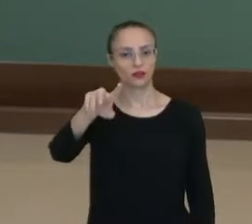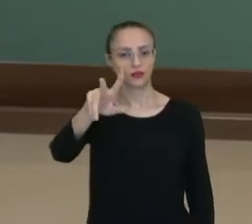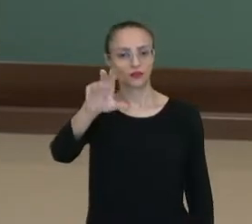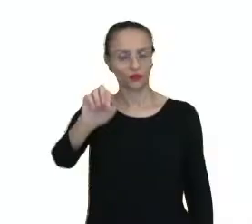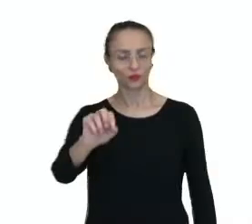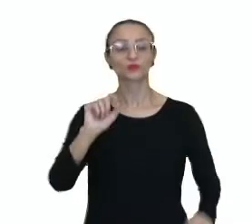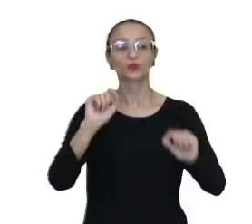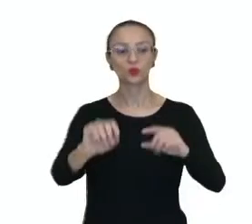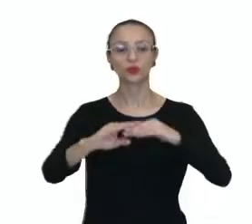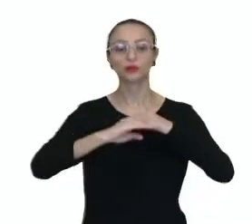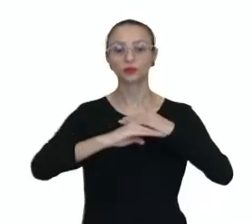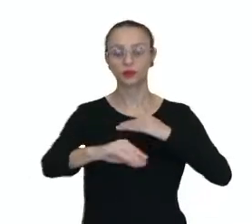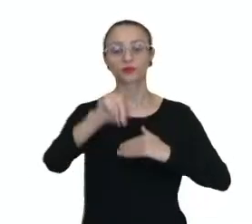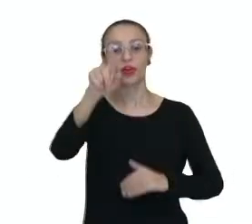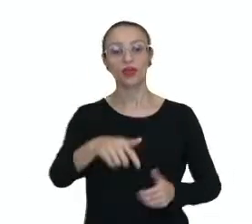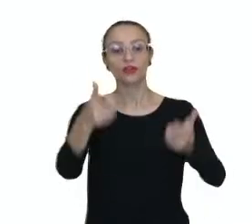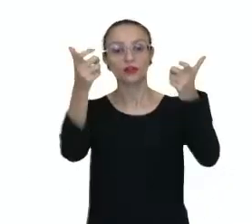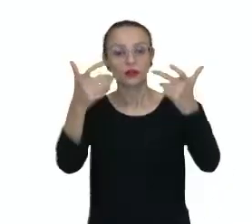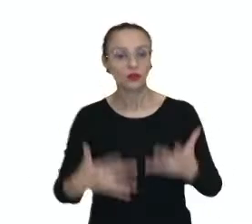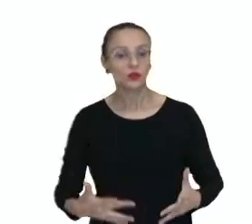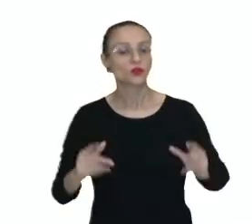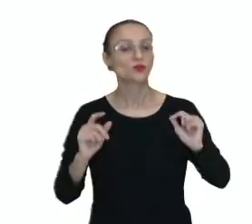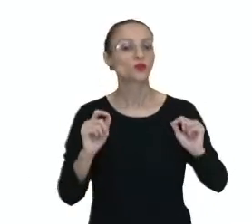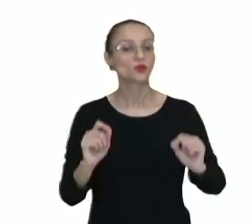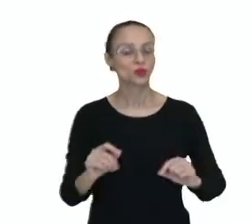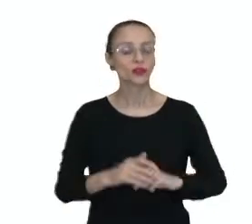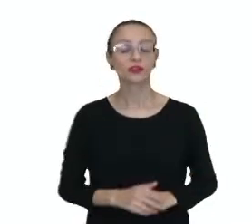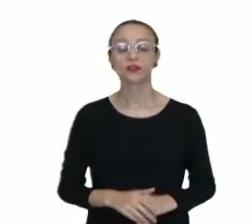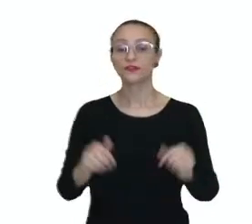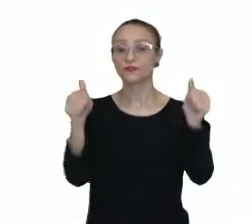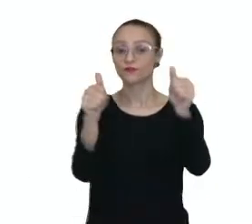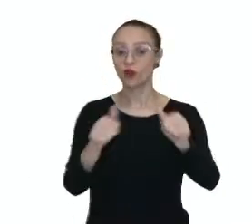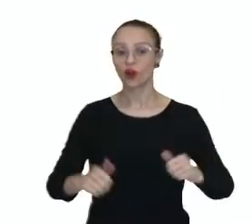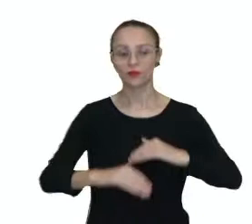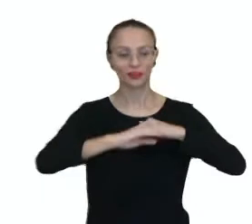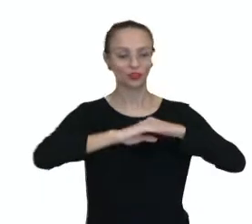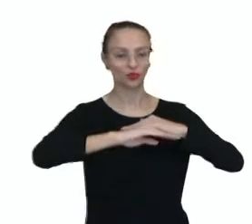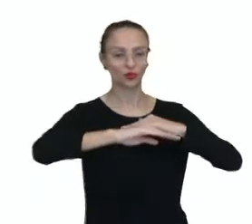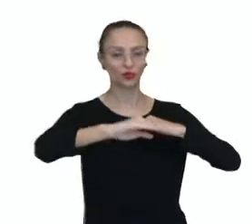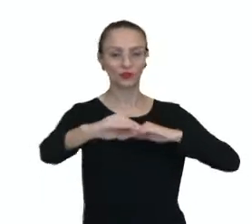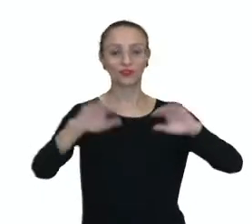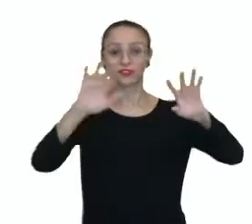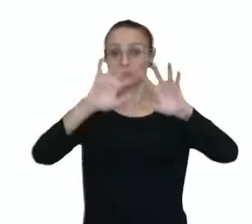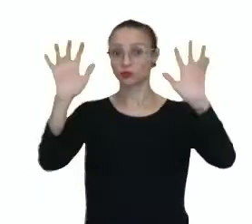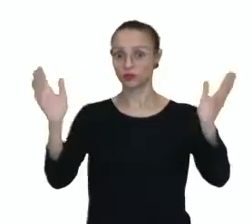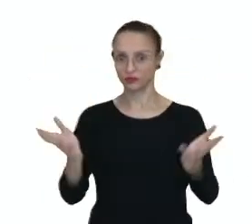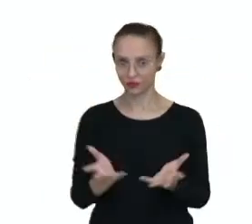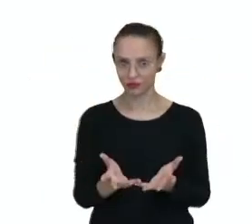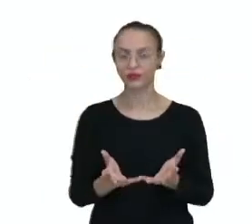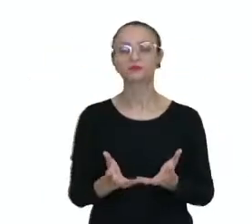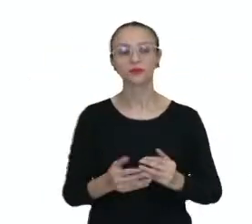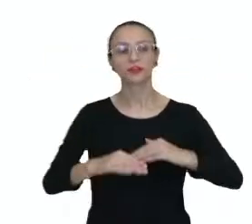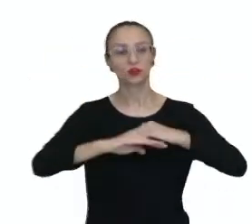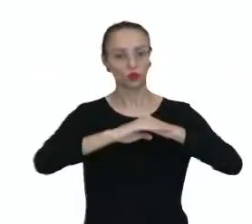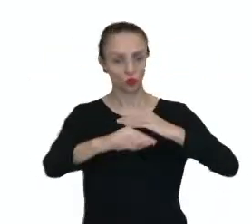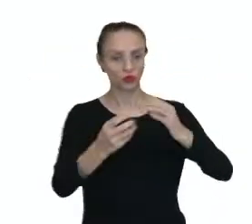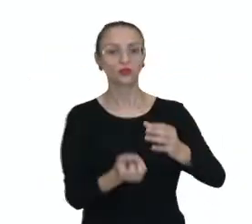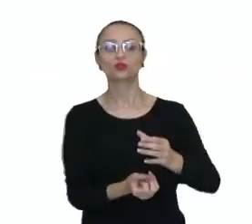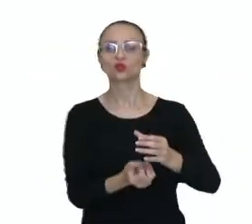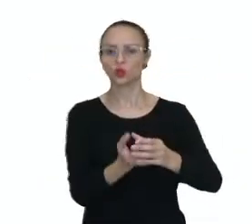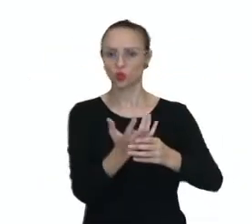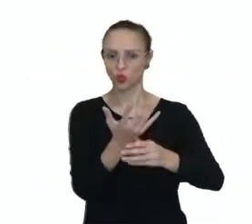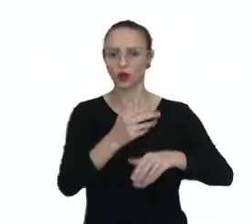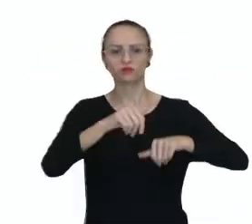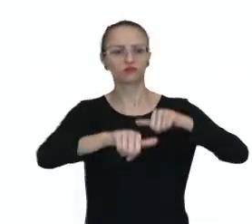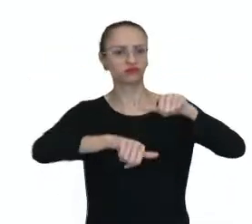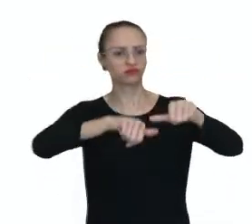ali que ele pode ser definido como as formas da superfície do planeta. O relevo se origina e se transforma